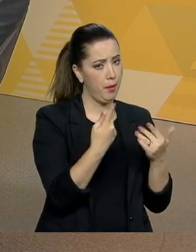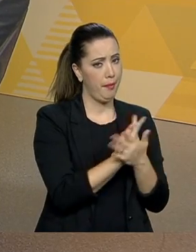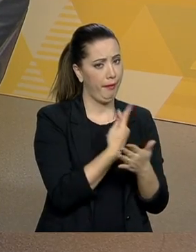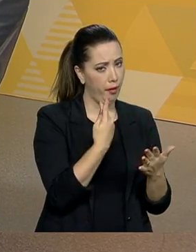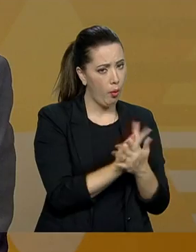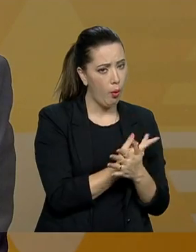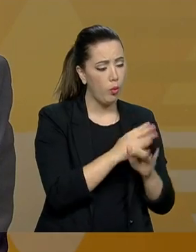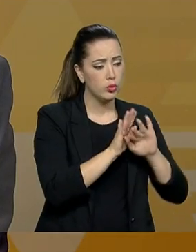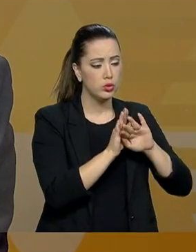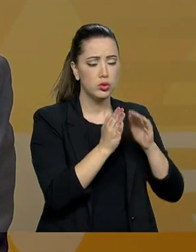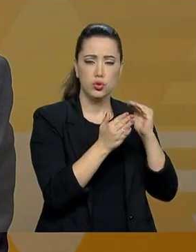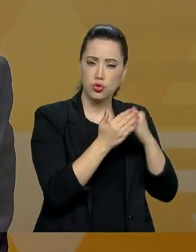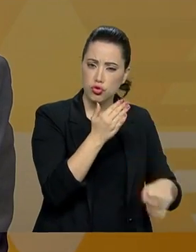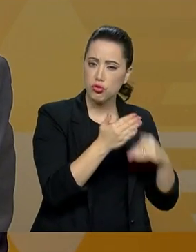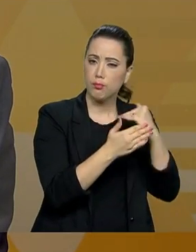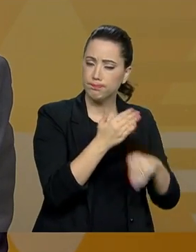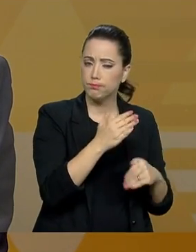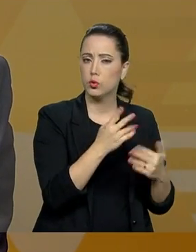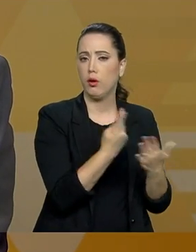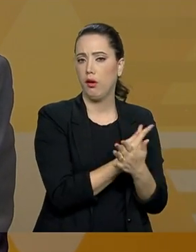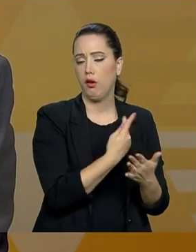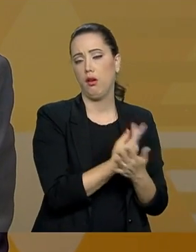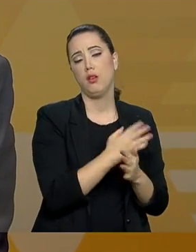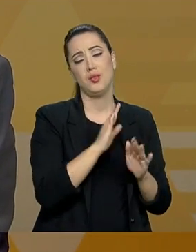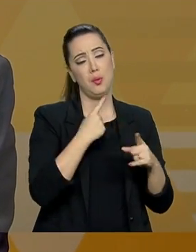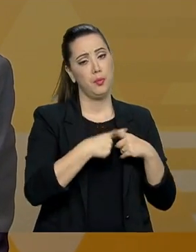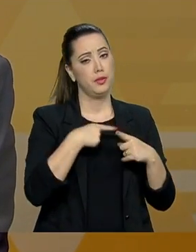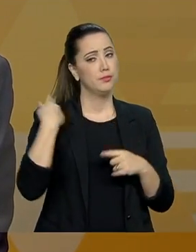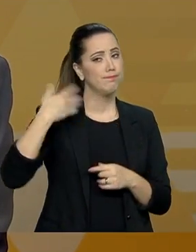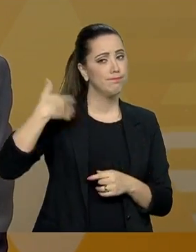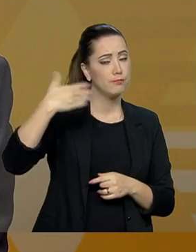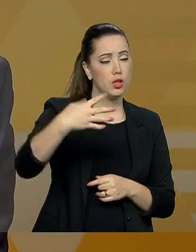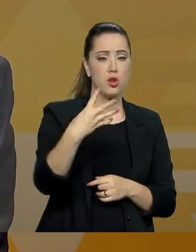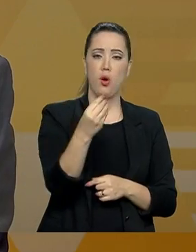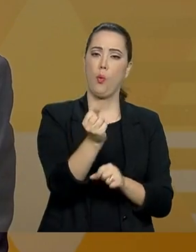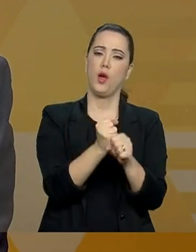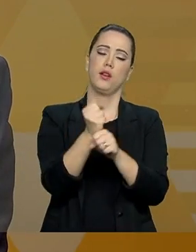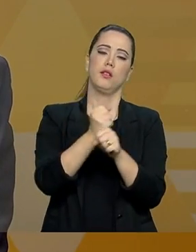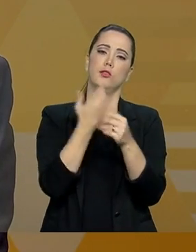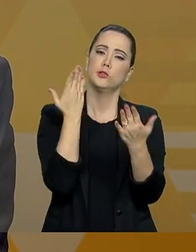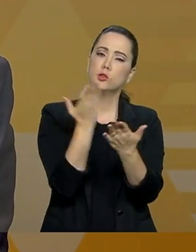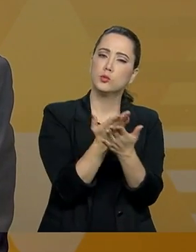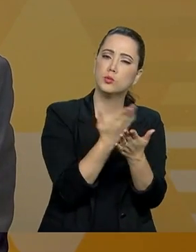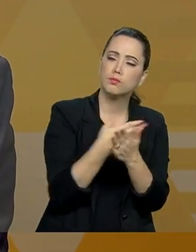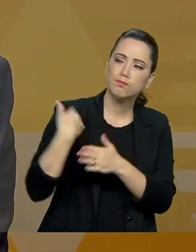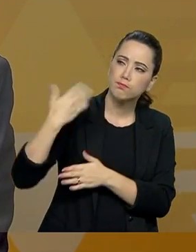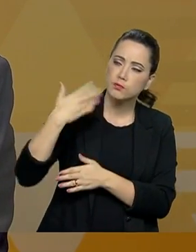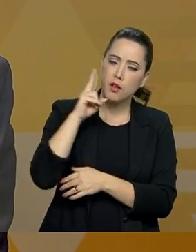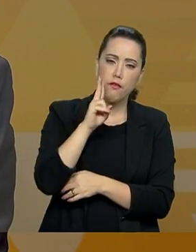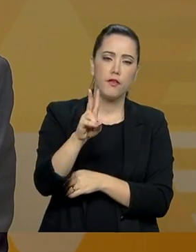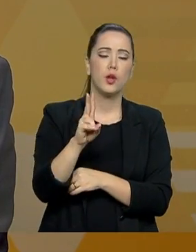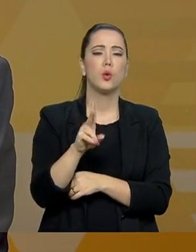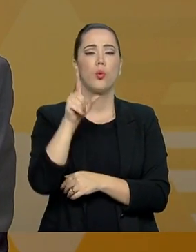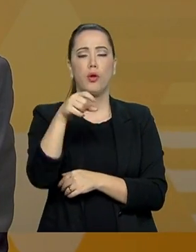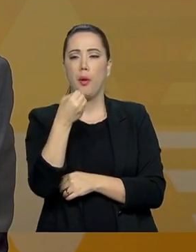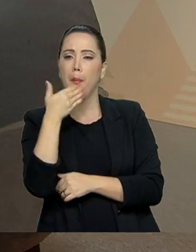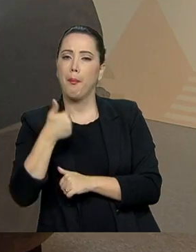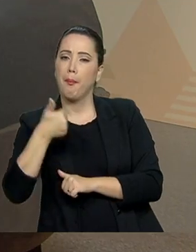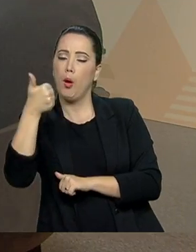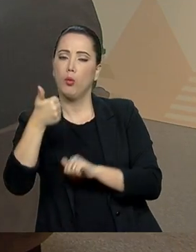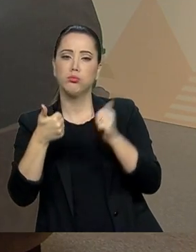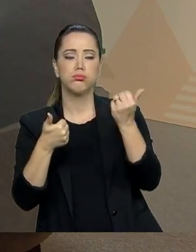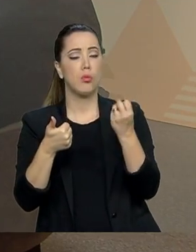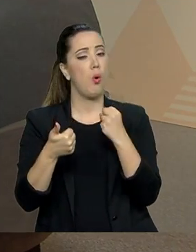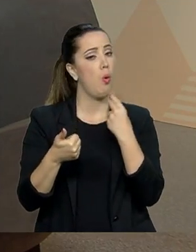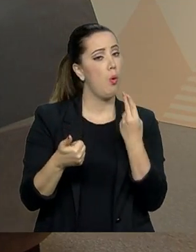50 anos, 40 e poucos anos ao longo dessas décadas anteriores. Essa proposta enviada ao Congresso Nacional